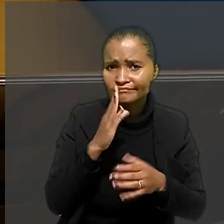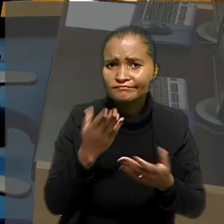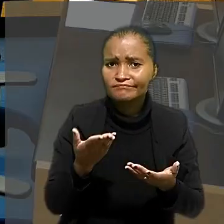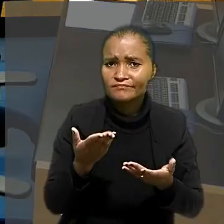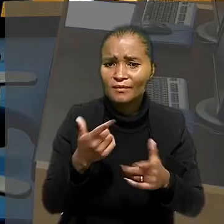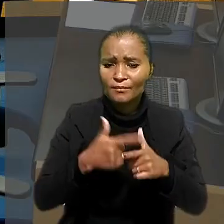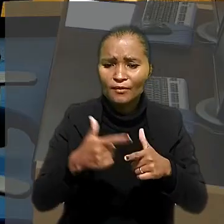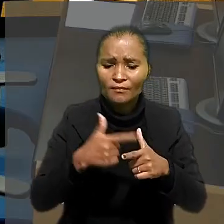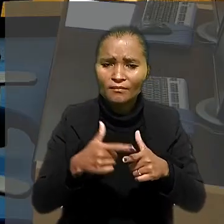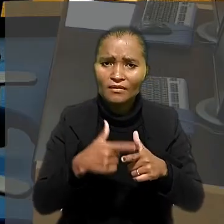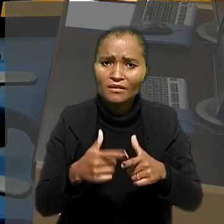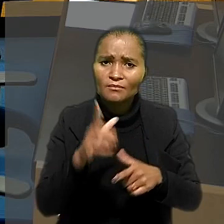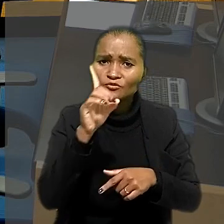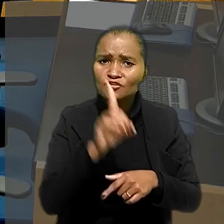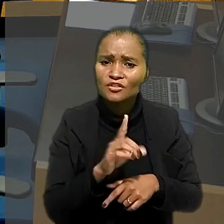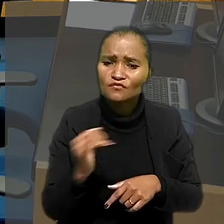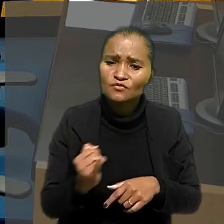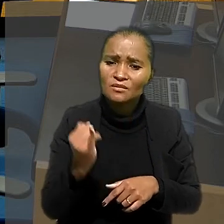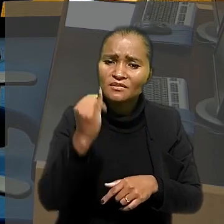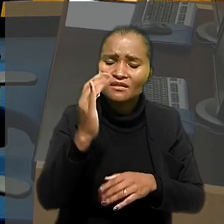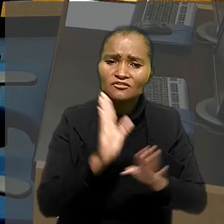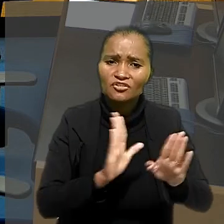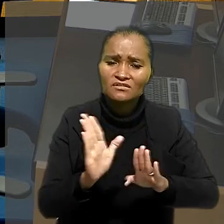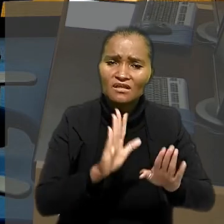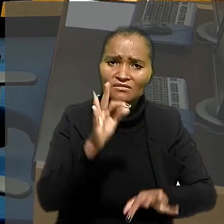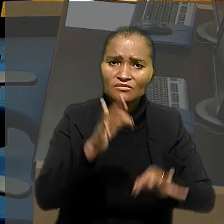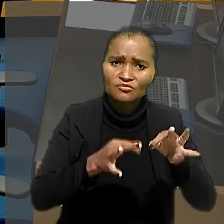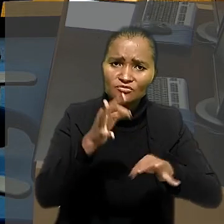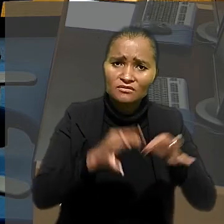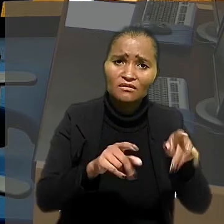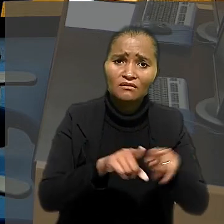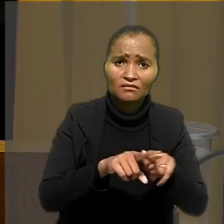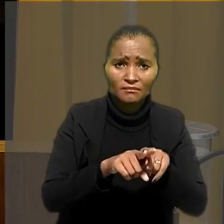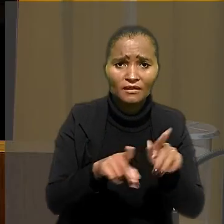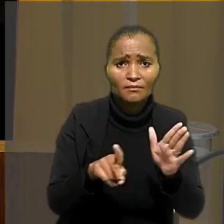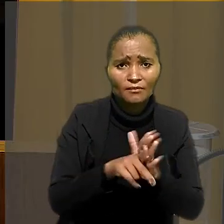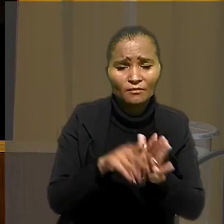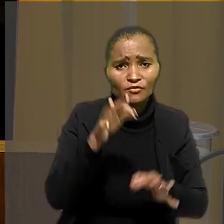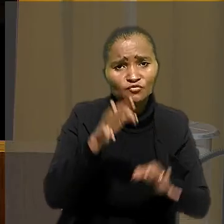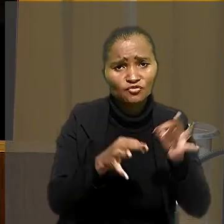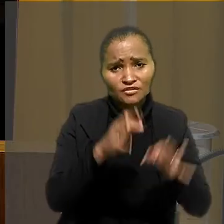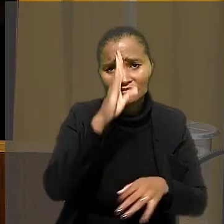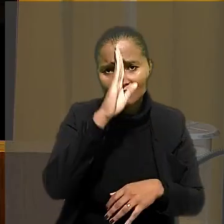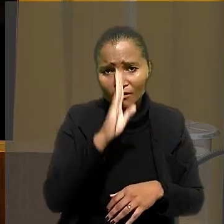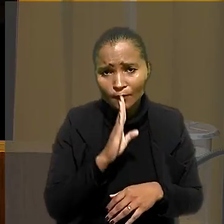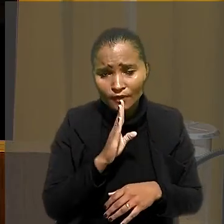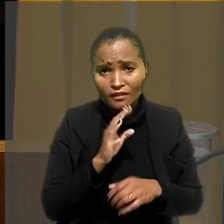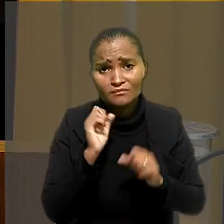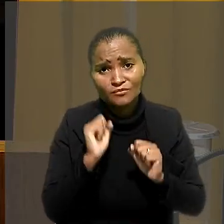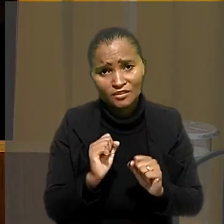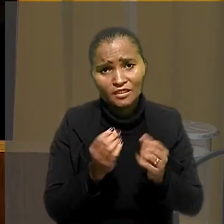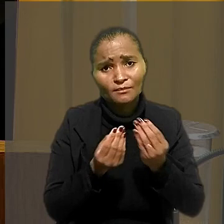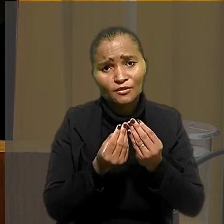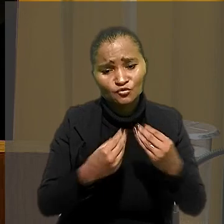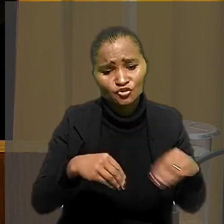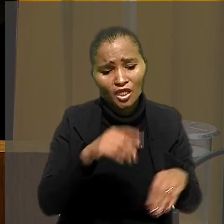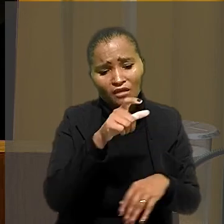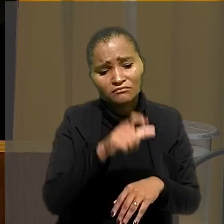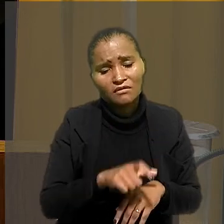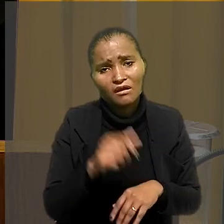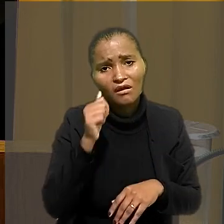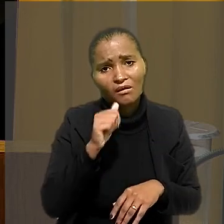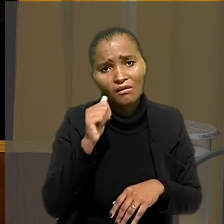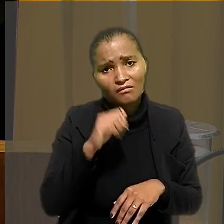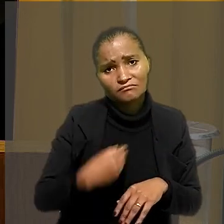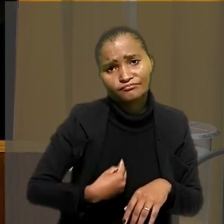direitos fundamentais de acesso à justiça e à própria justiça gratuita. E isso poderia prejudicar a subsistência da pessoa